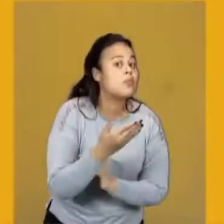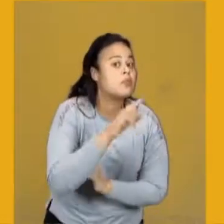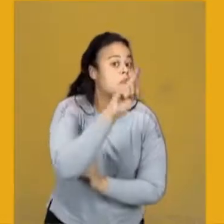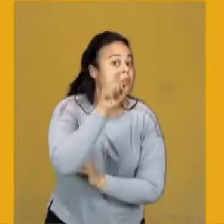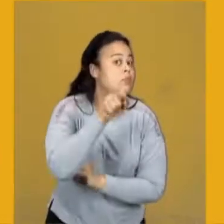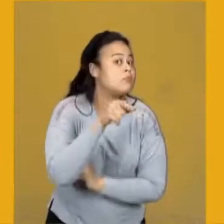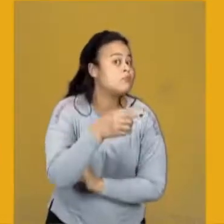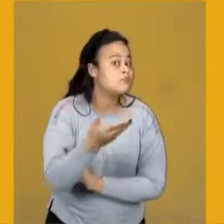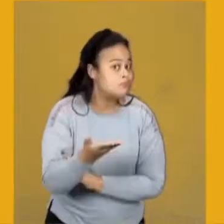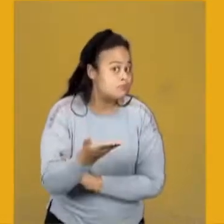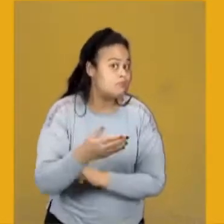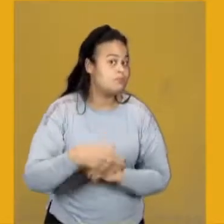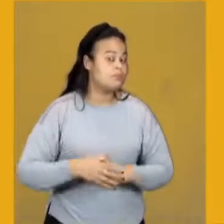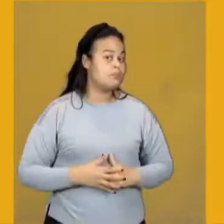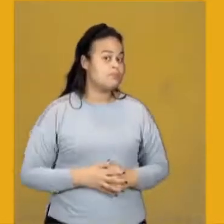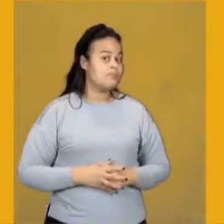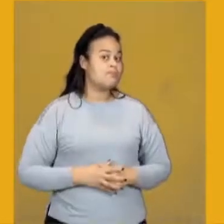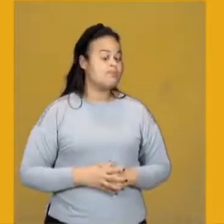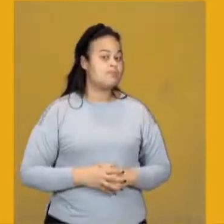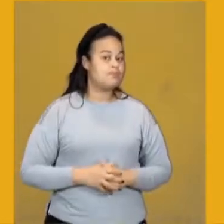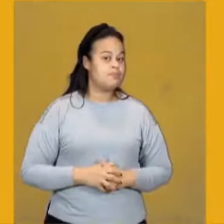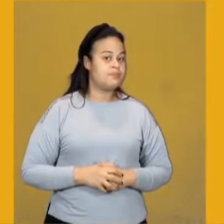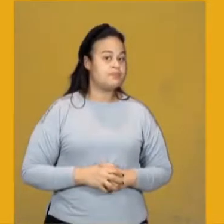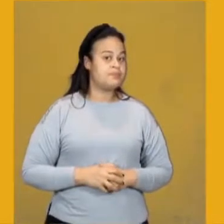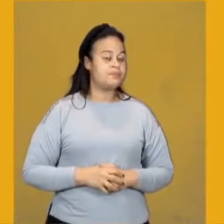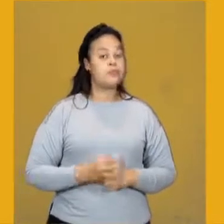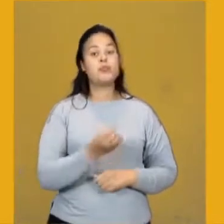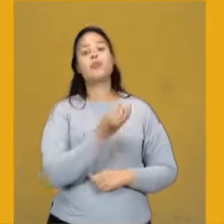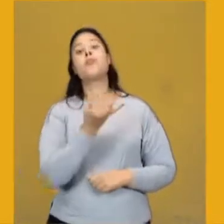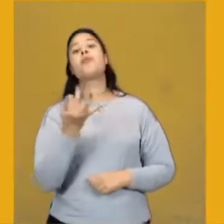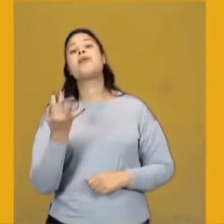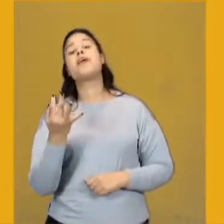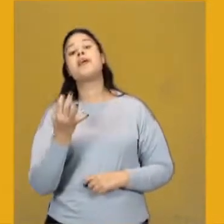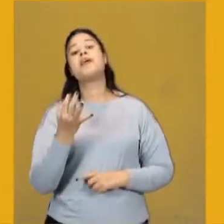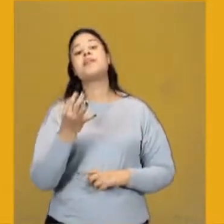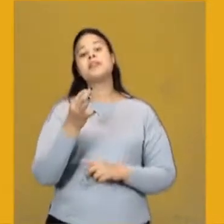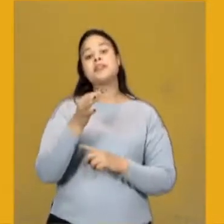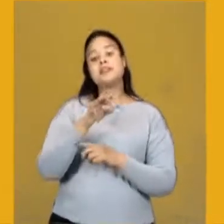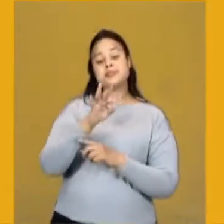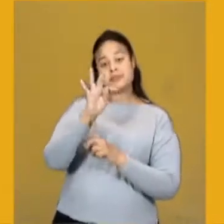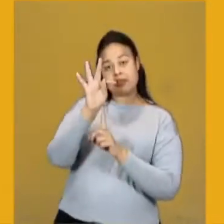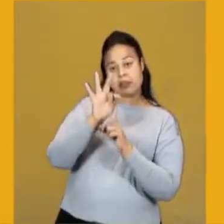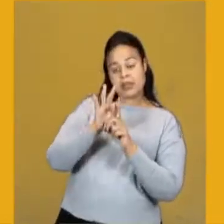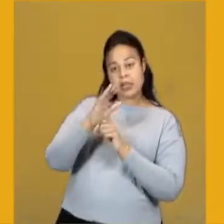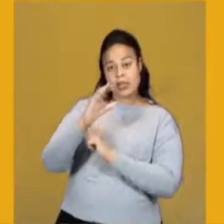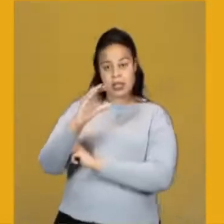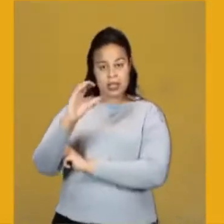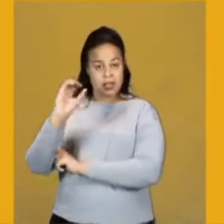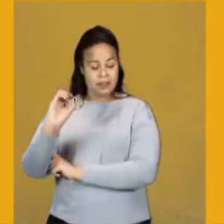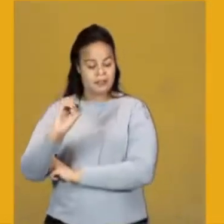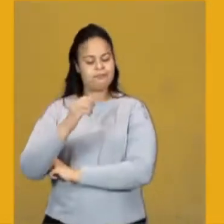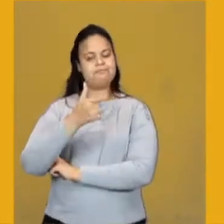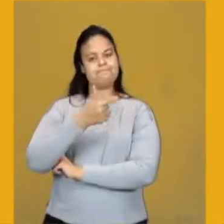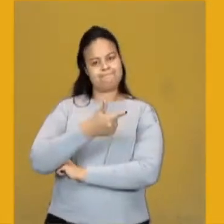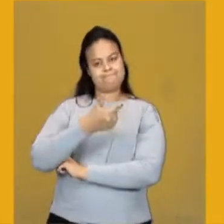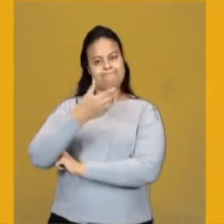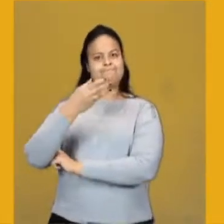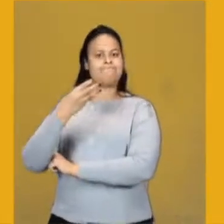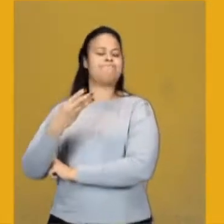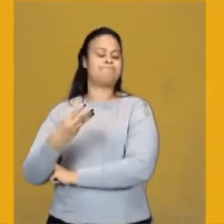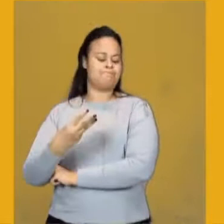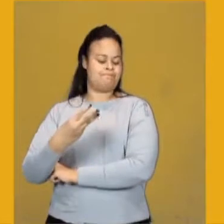de... Ou seja, quantos graus? 23, 23 graus Celsius.